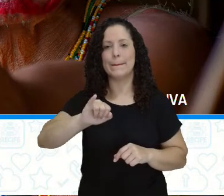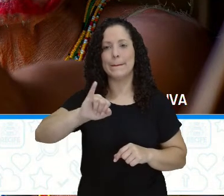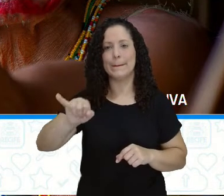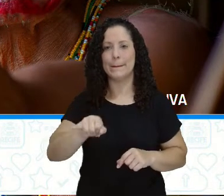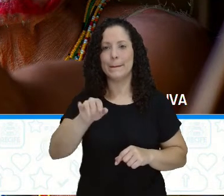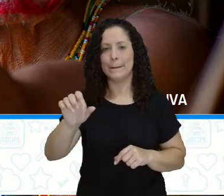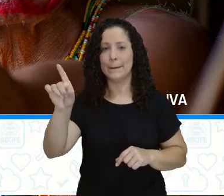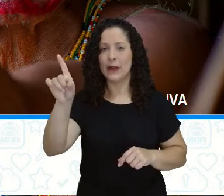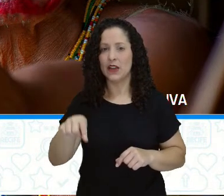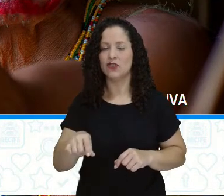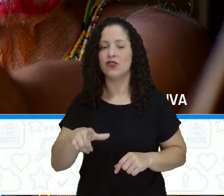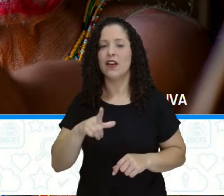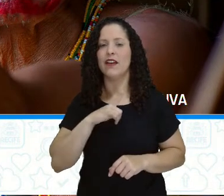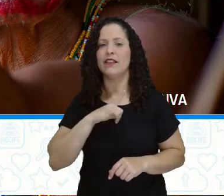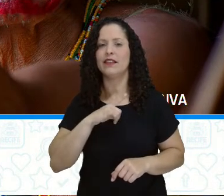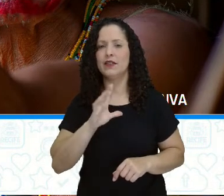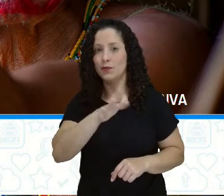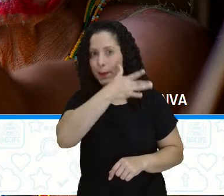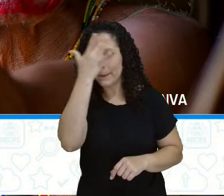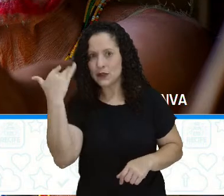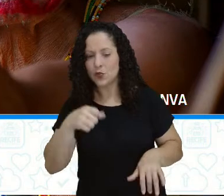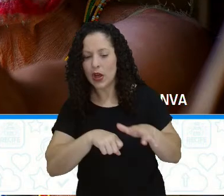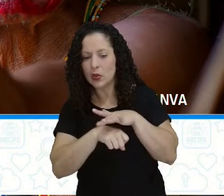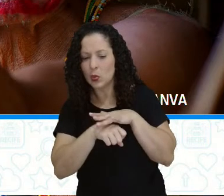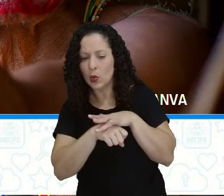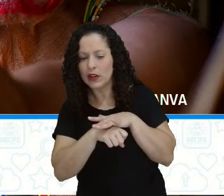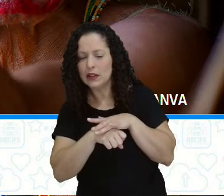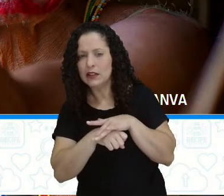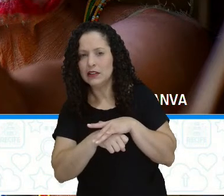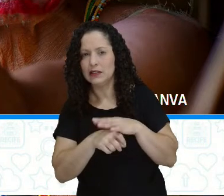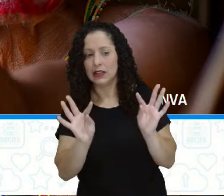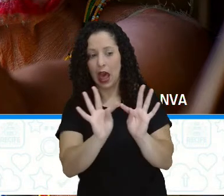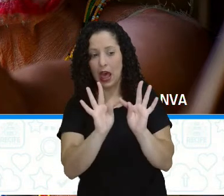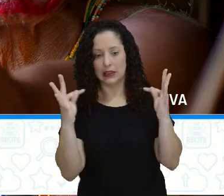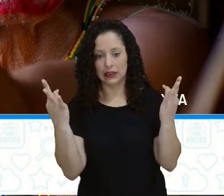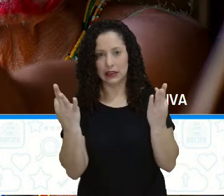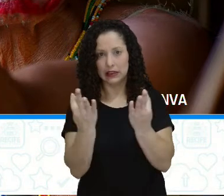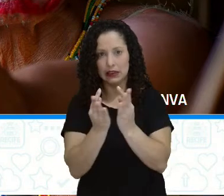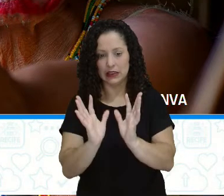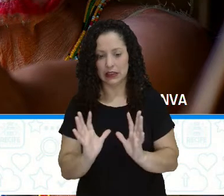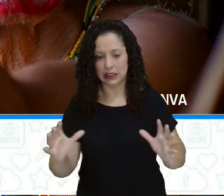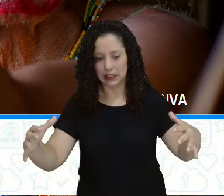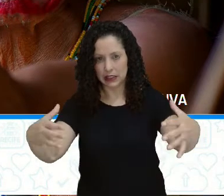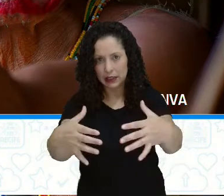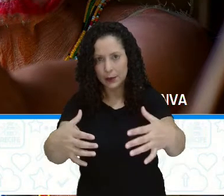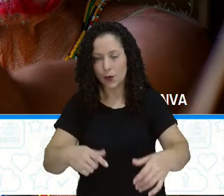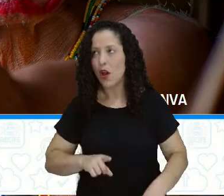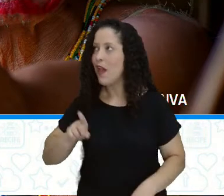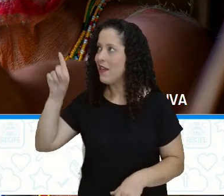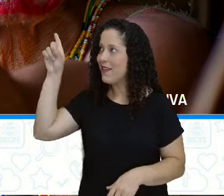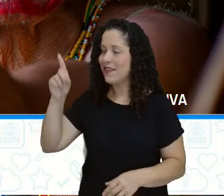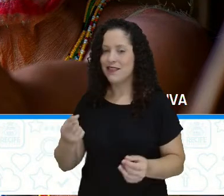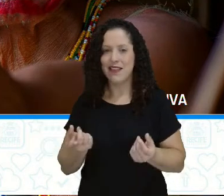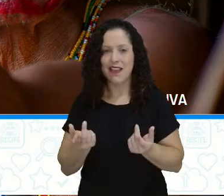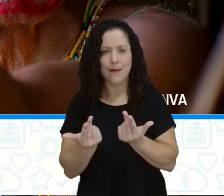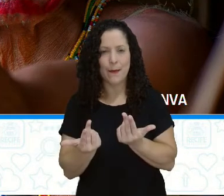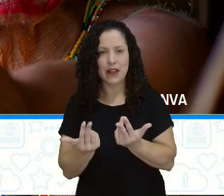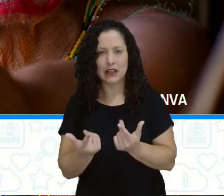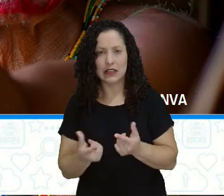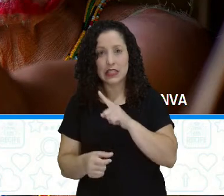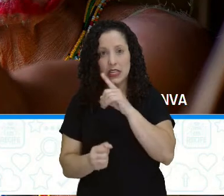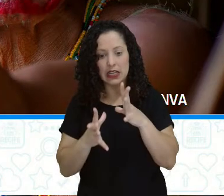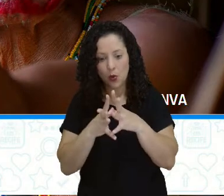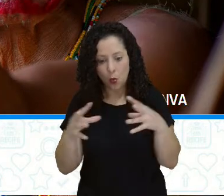existe alguma pessoa doente, não é, na aldeia, ele é o responsável, ele é um tipo curandeiro, é um